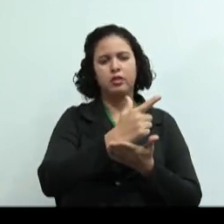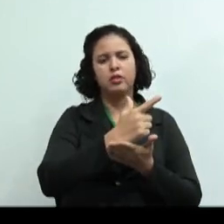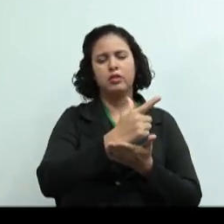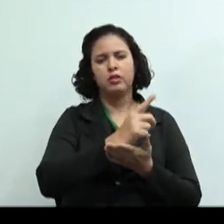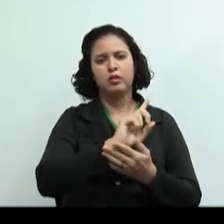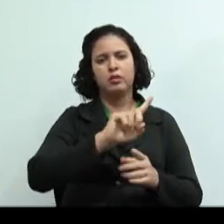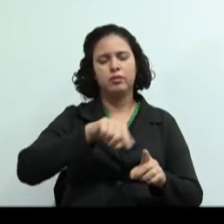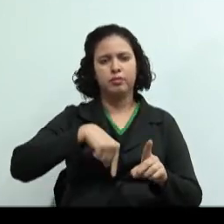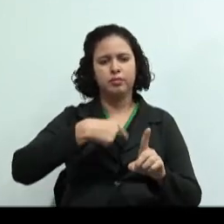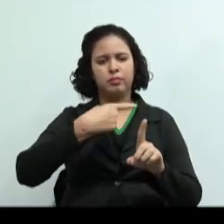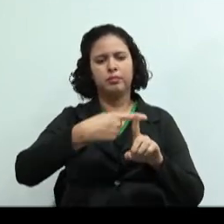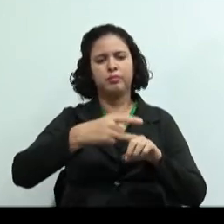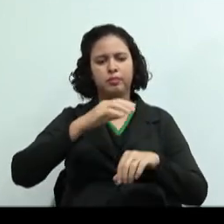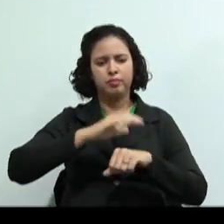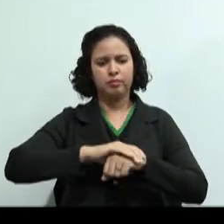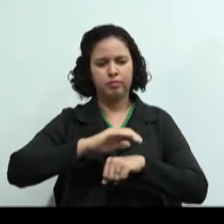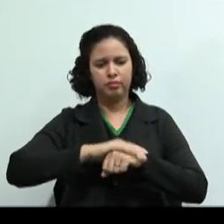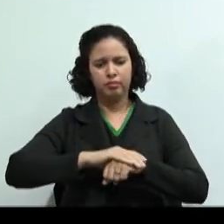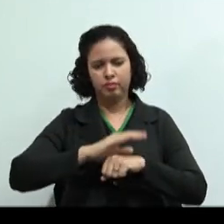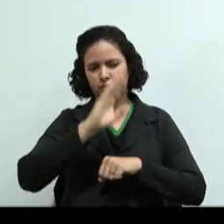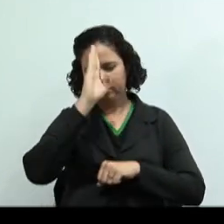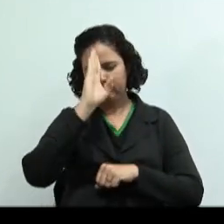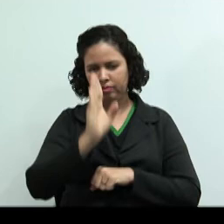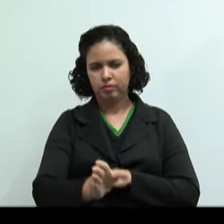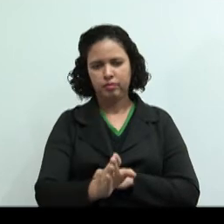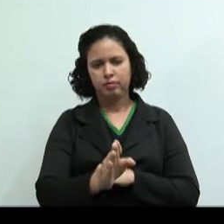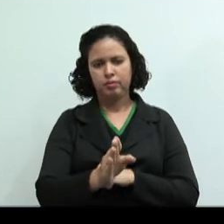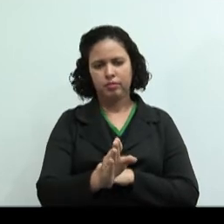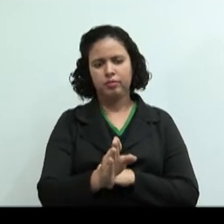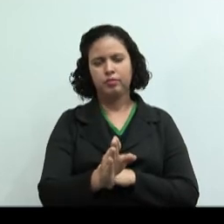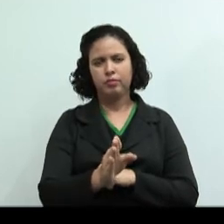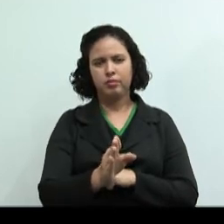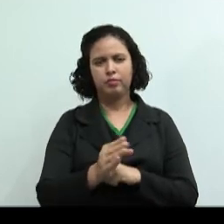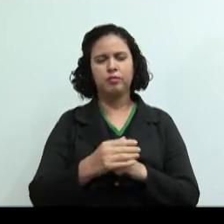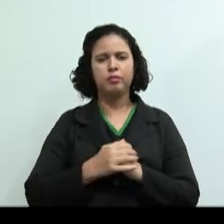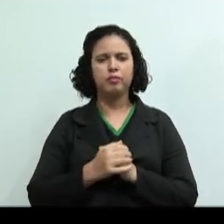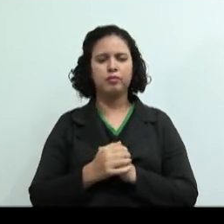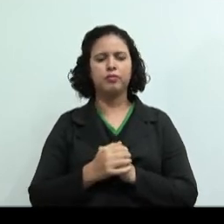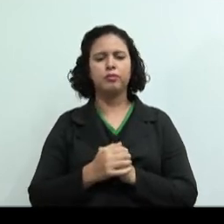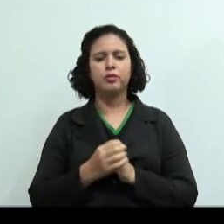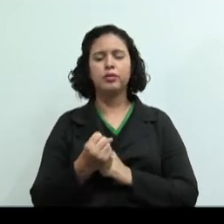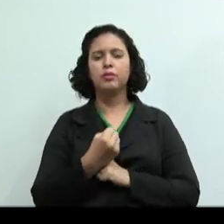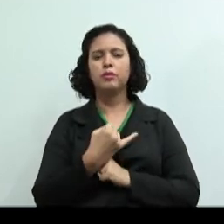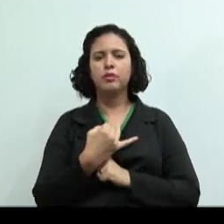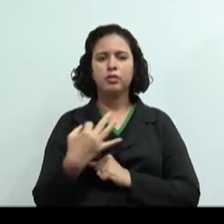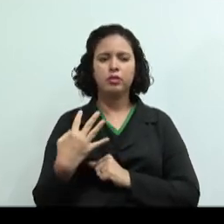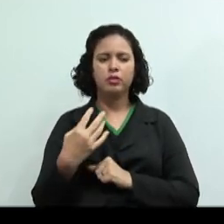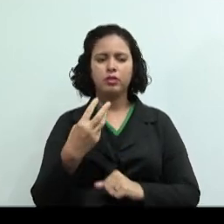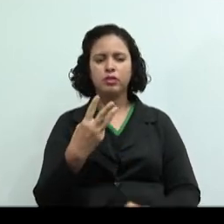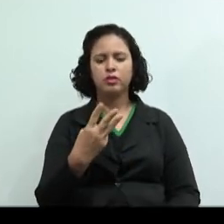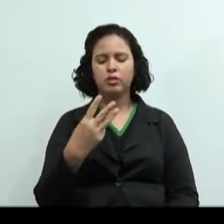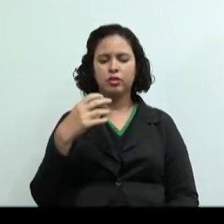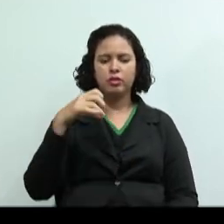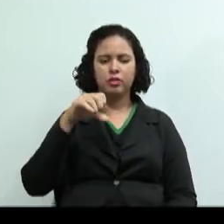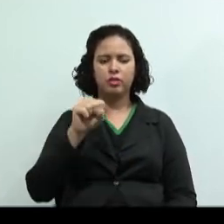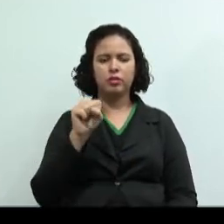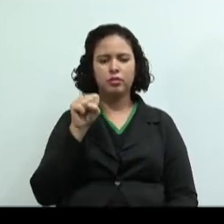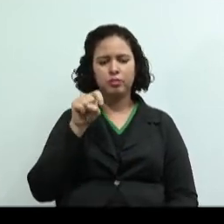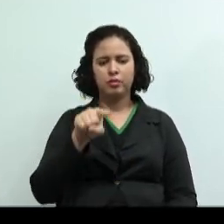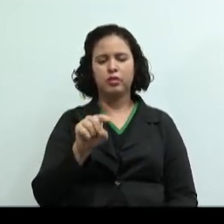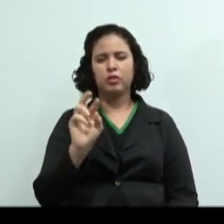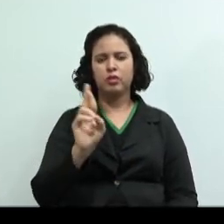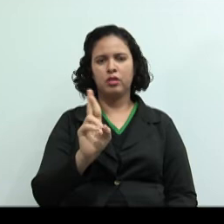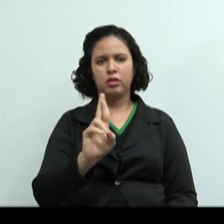o que mais? E a mão de obra direta da produção, que deu quanto? R$ 38 mil.